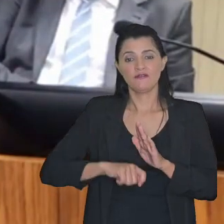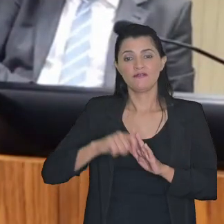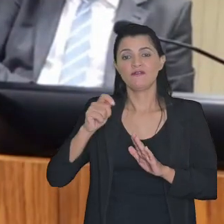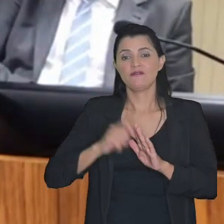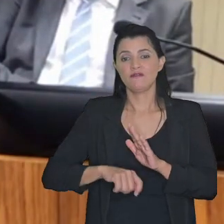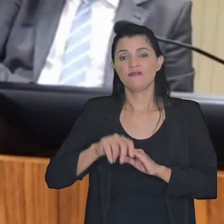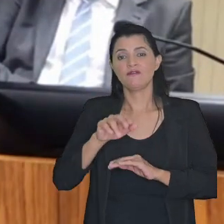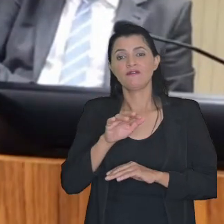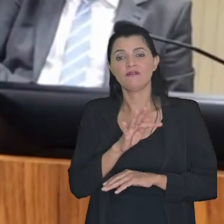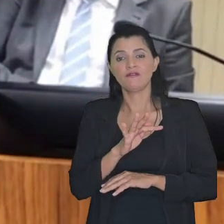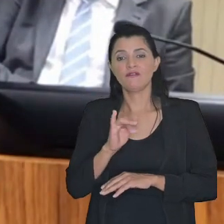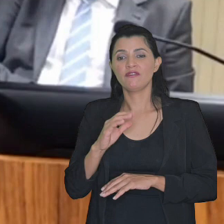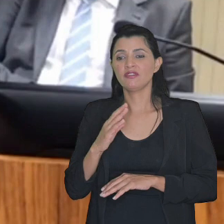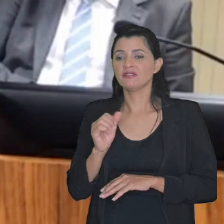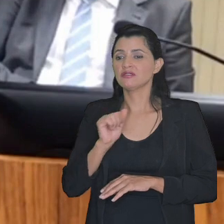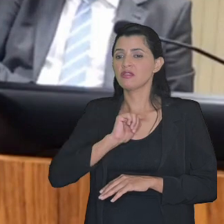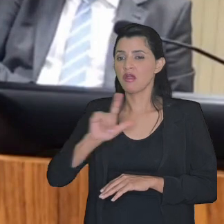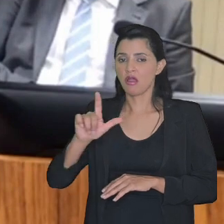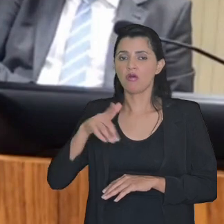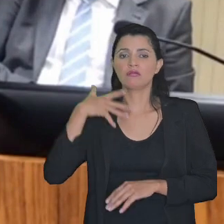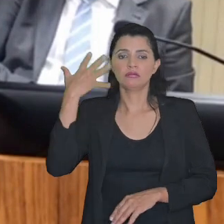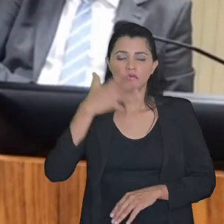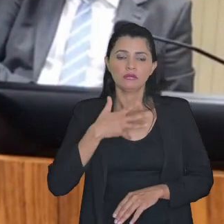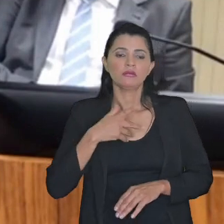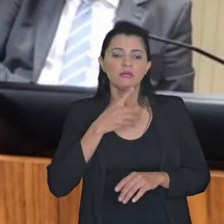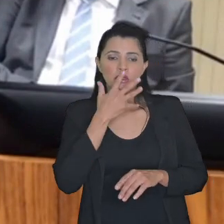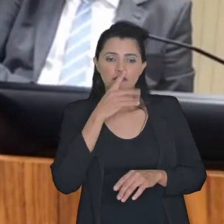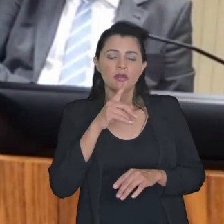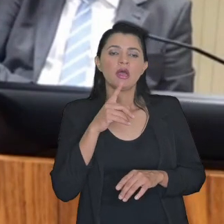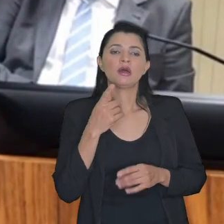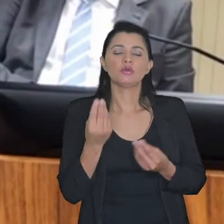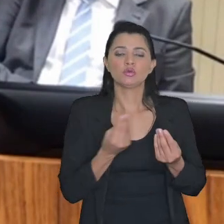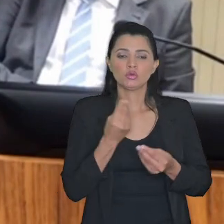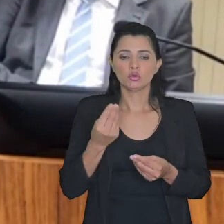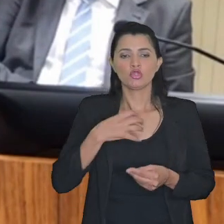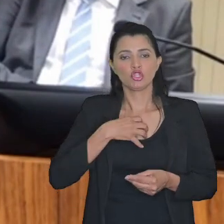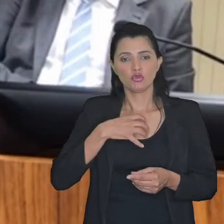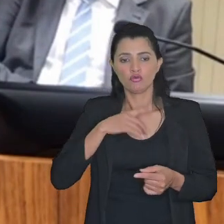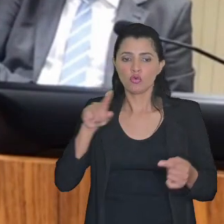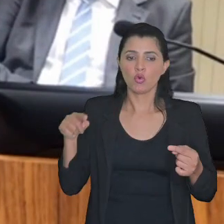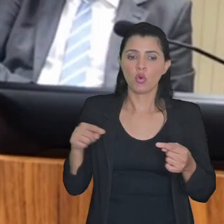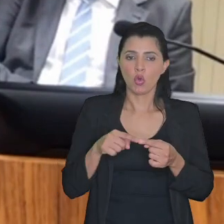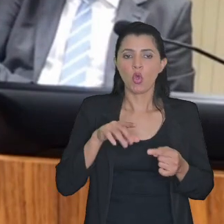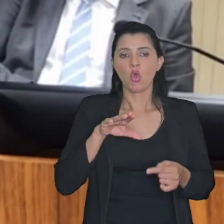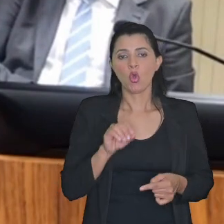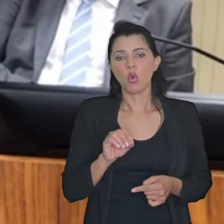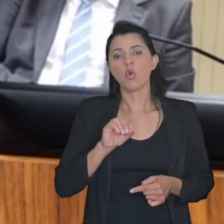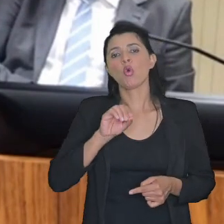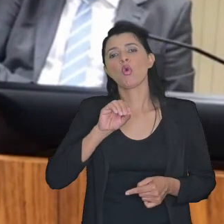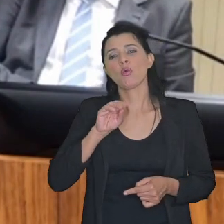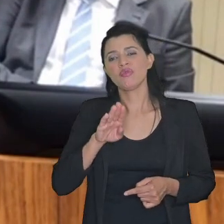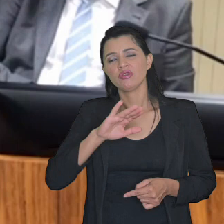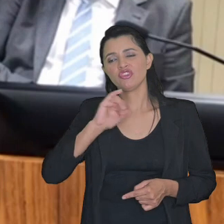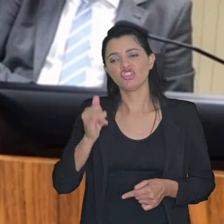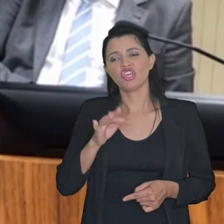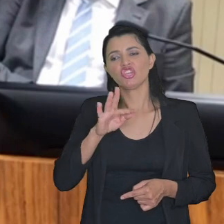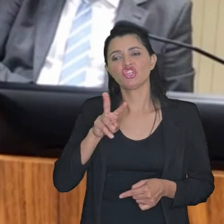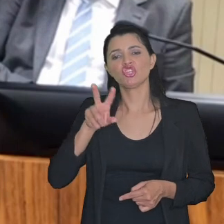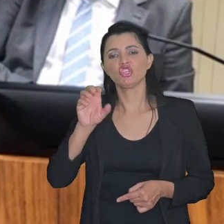discurso não estou falando depreciativo no sentido subjetivo mas no sentido objetivo objetivamente